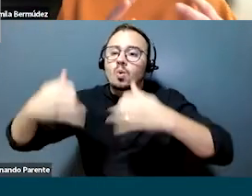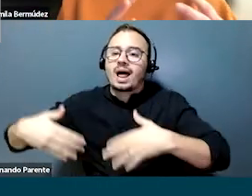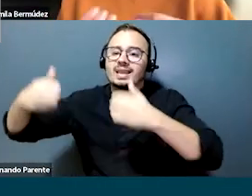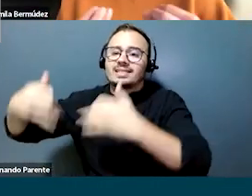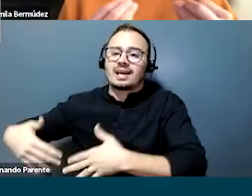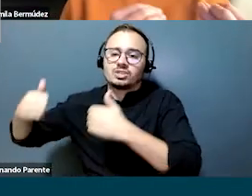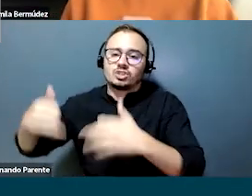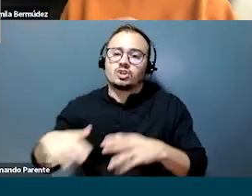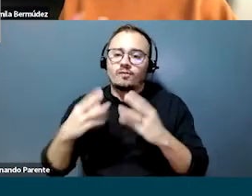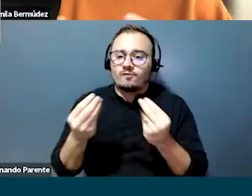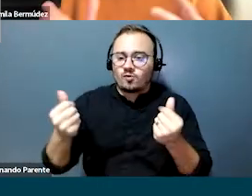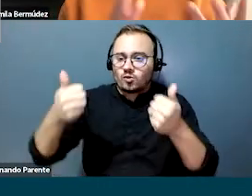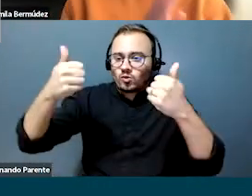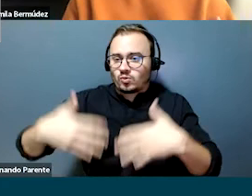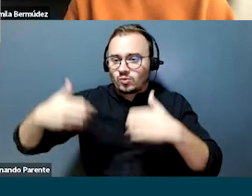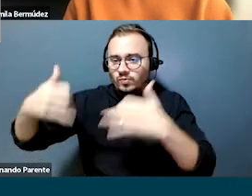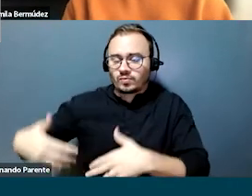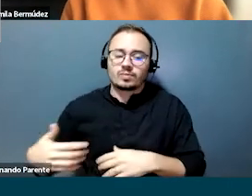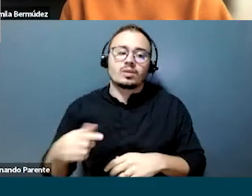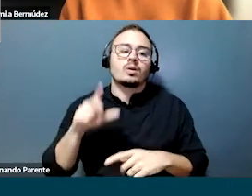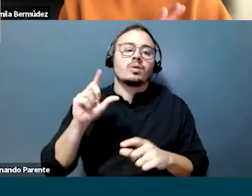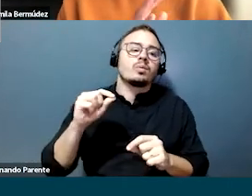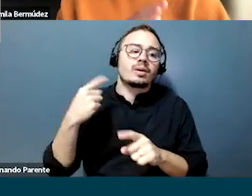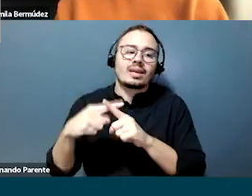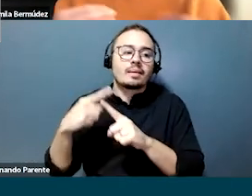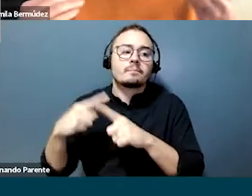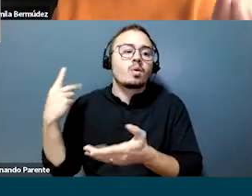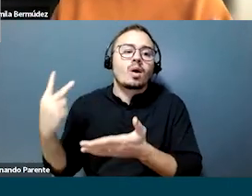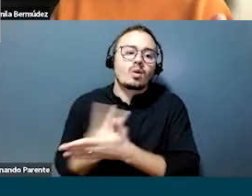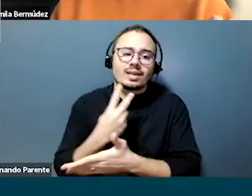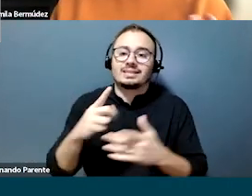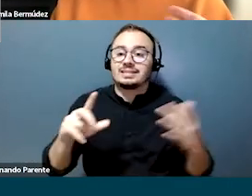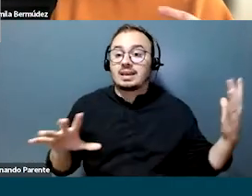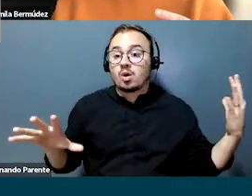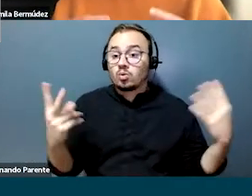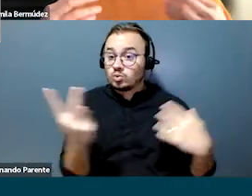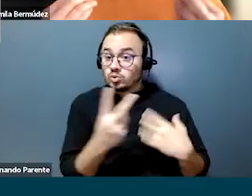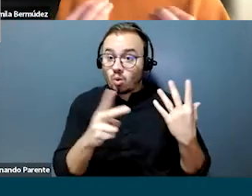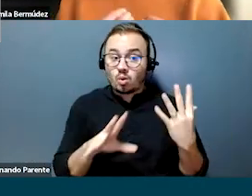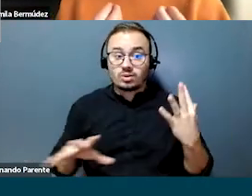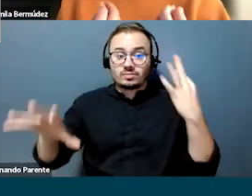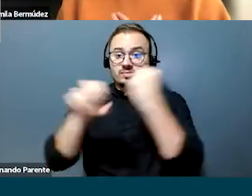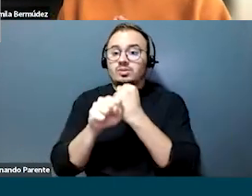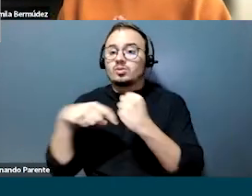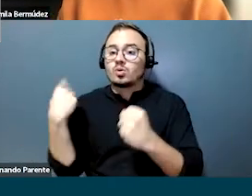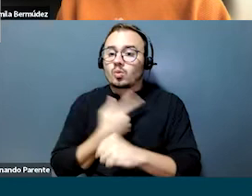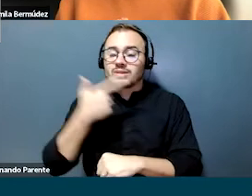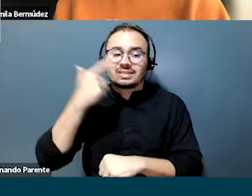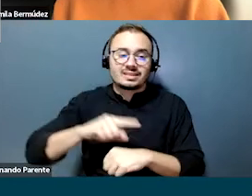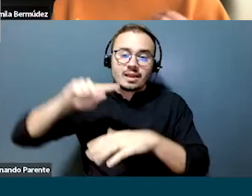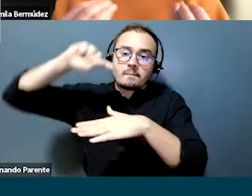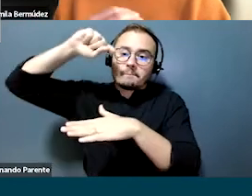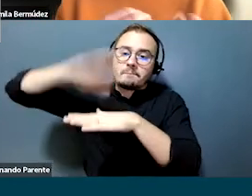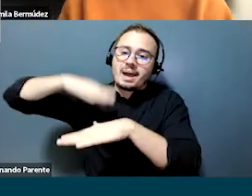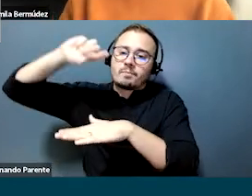acontecendo, por que que acontece o que está por trás da ação da nossa consultora. E unindo esses dois olhares, a gente obteve profundidade